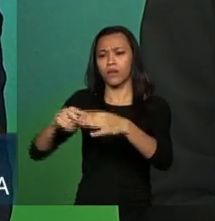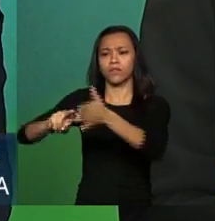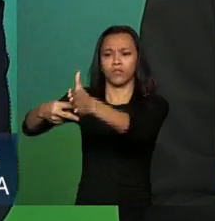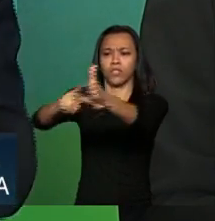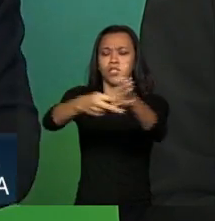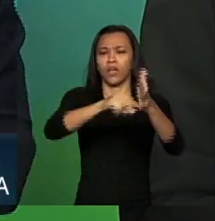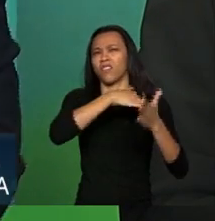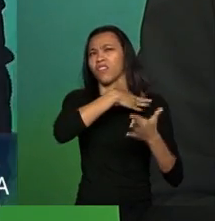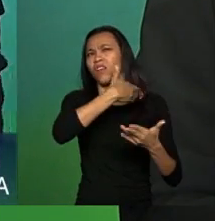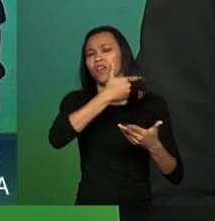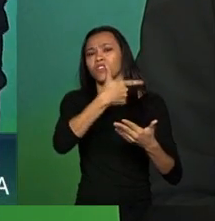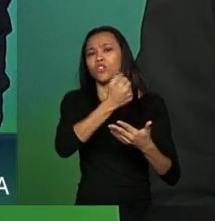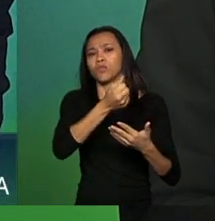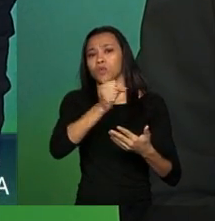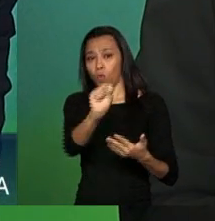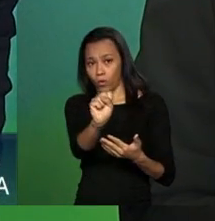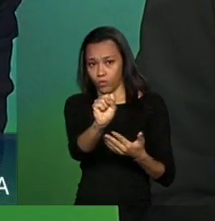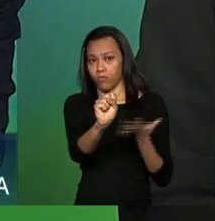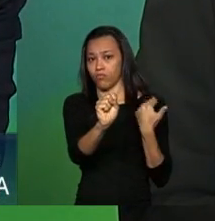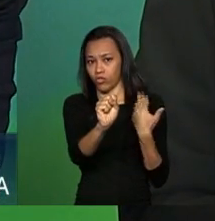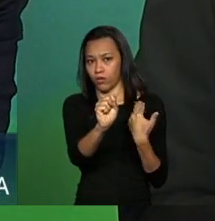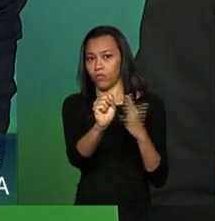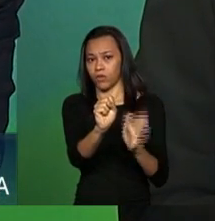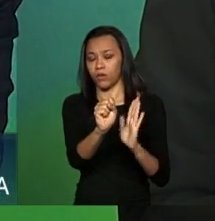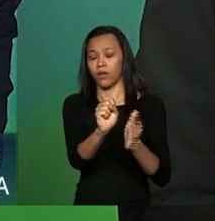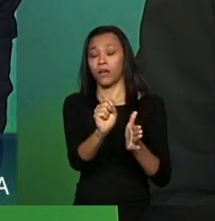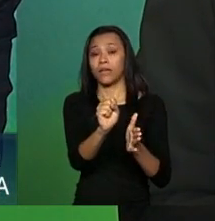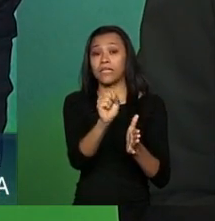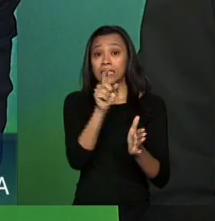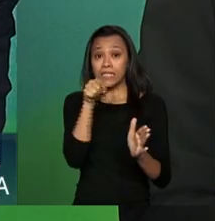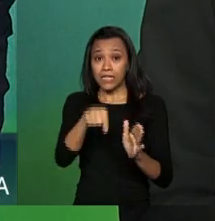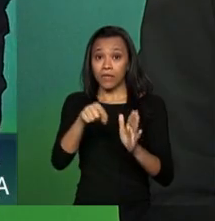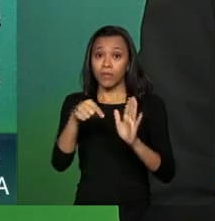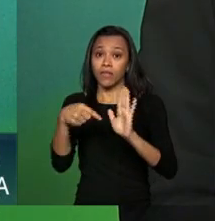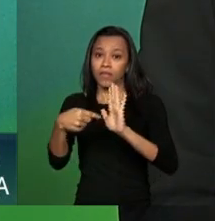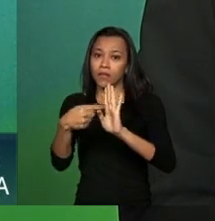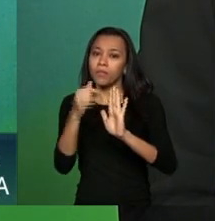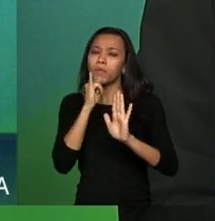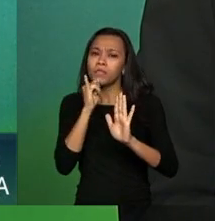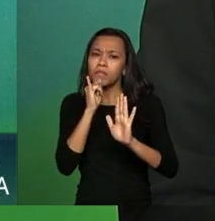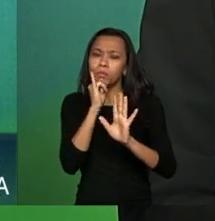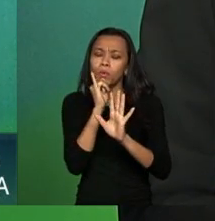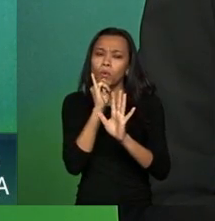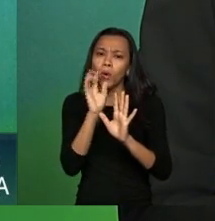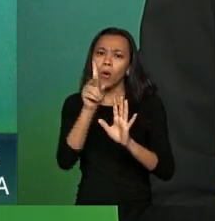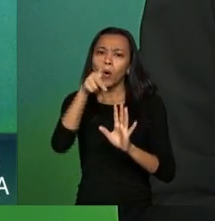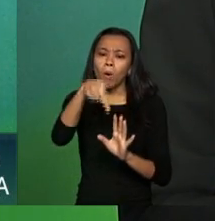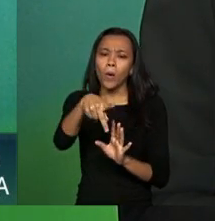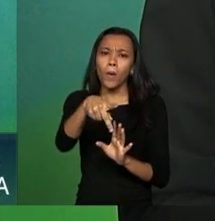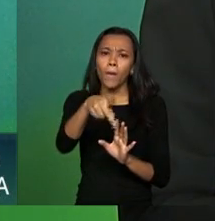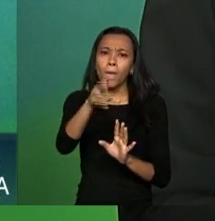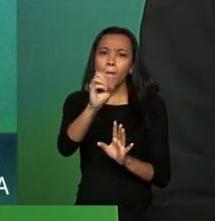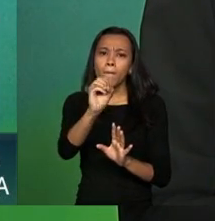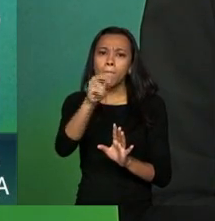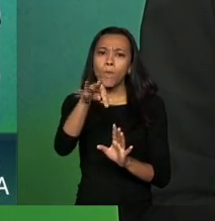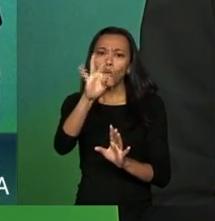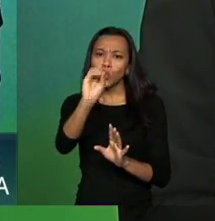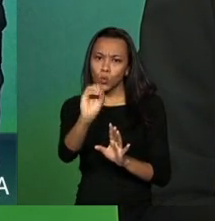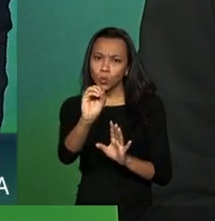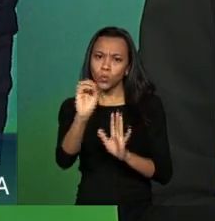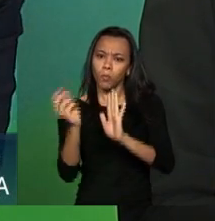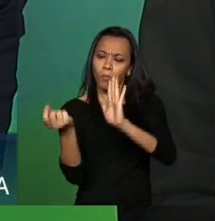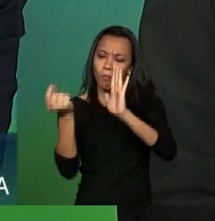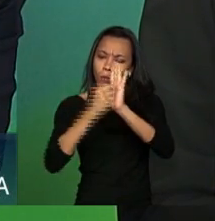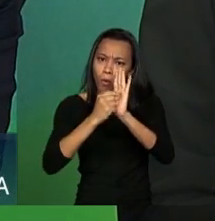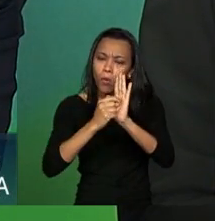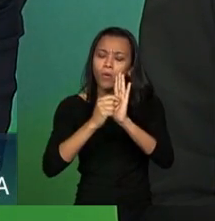2008, é que mesmo que você institua esse conceito de pontos, e eu vou explicar logo a seguir o que é o conceito de pontos,